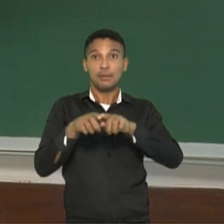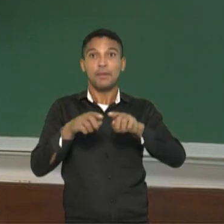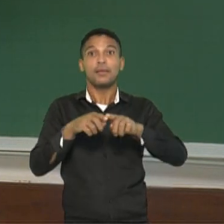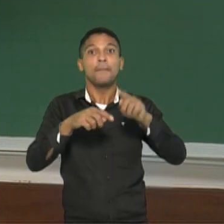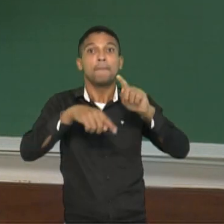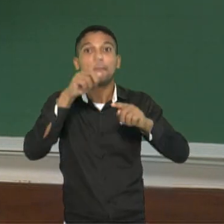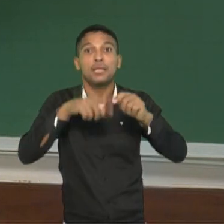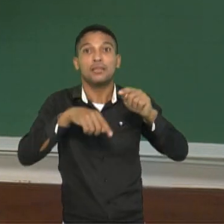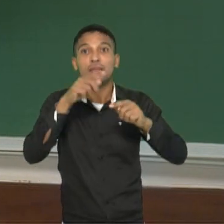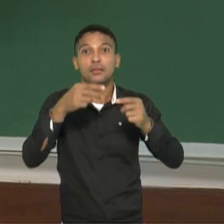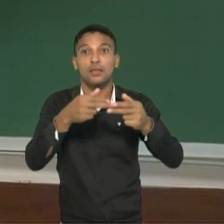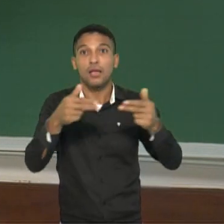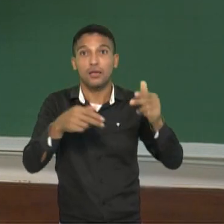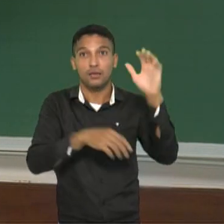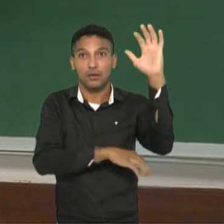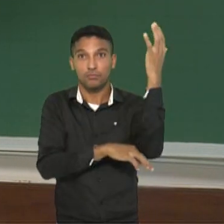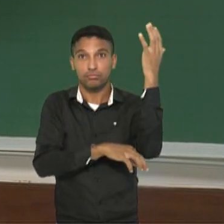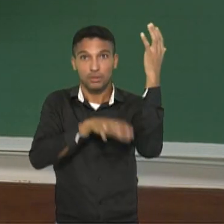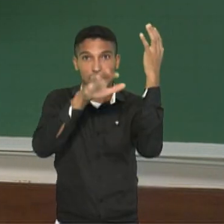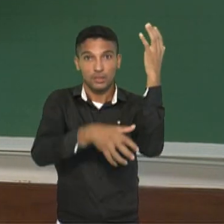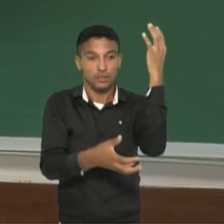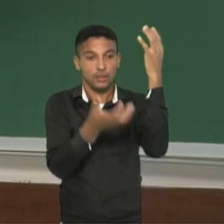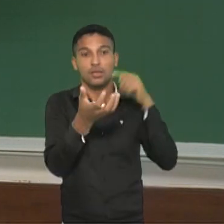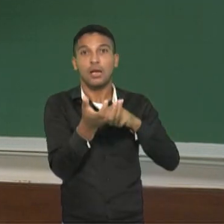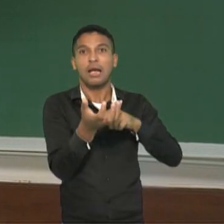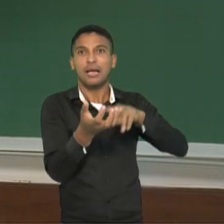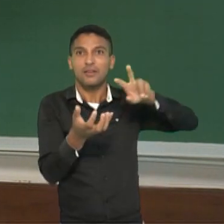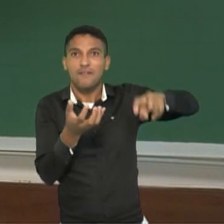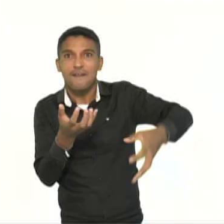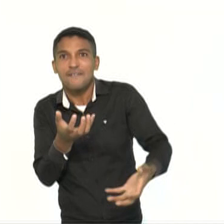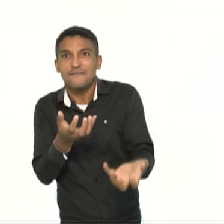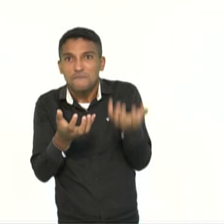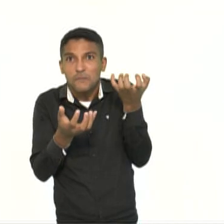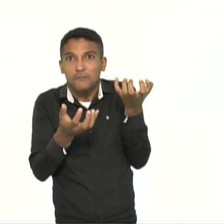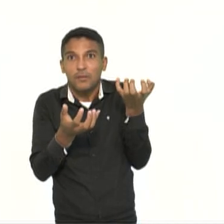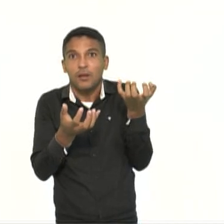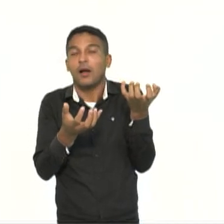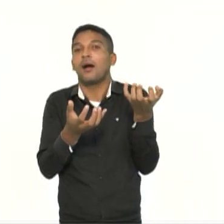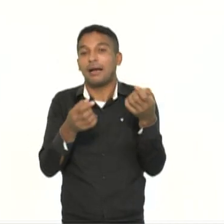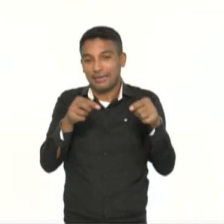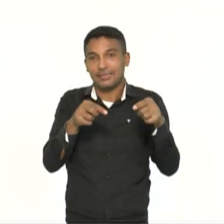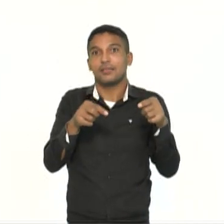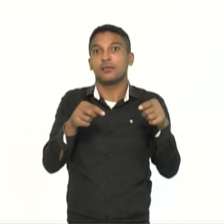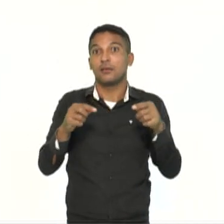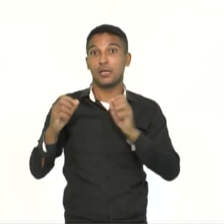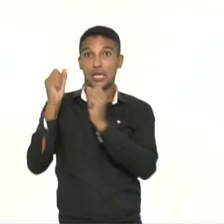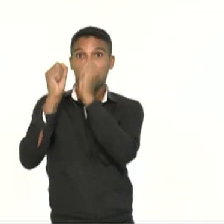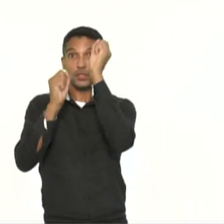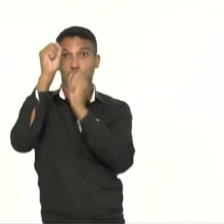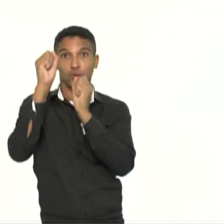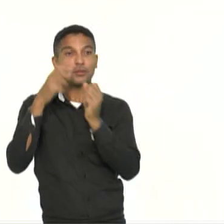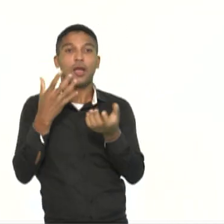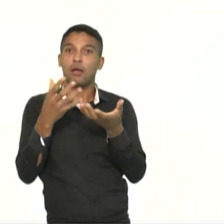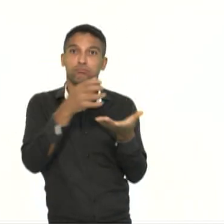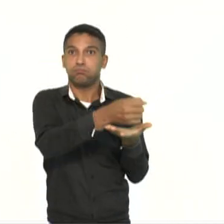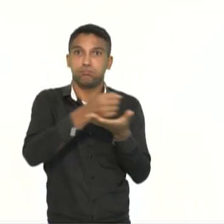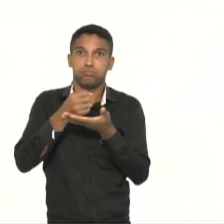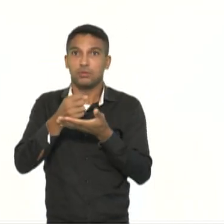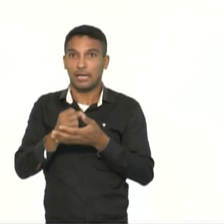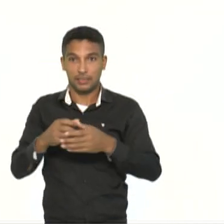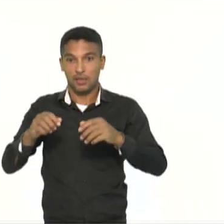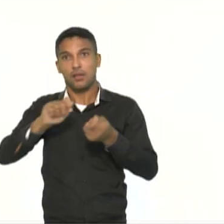Então, as redes de transporte e comunicações também são fatores locacionais. E eu coloquei por último aqui, os